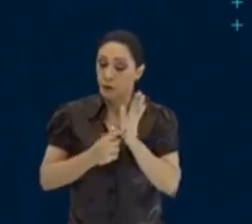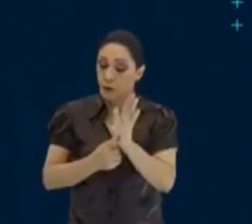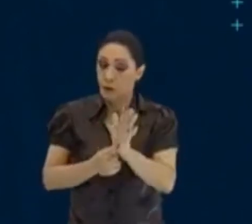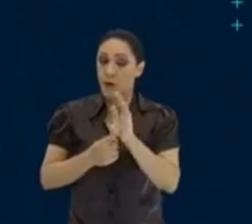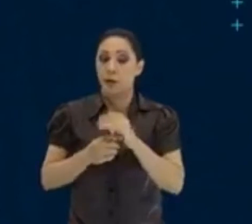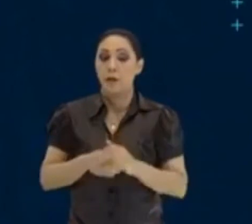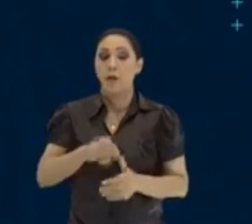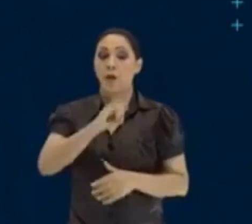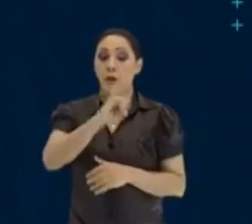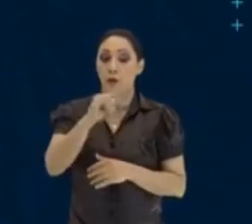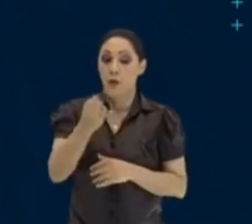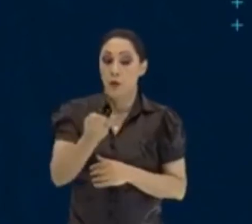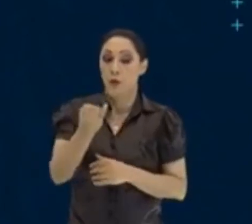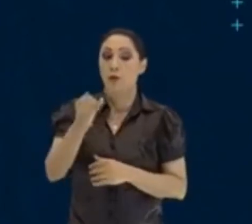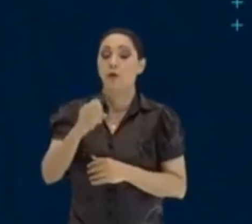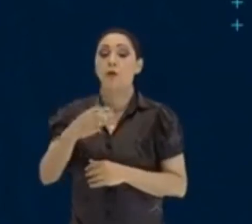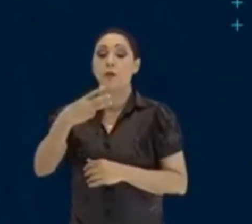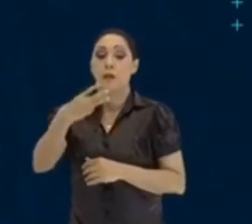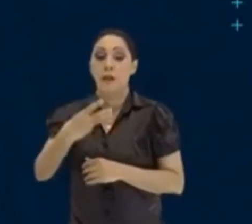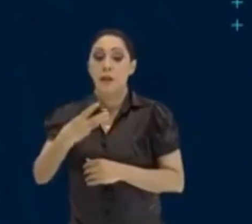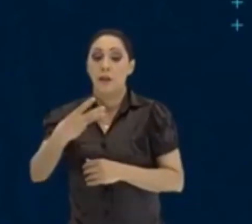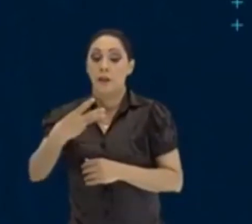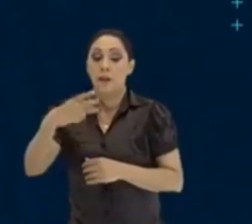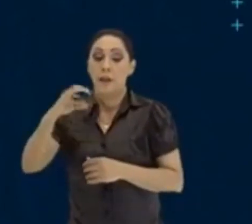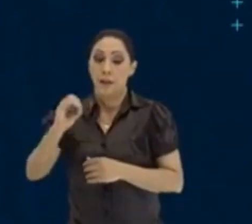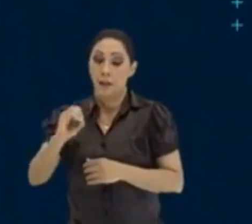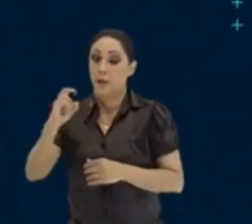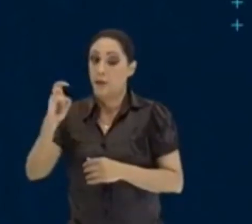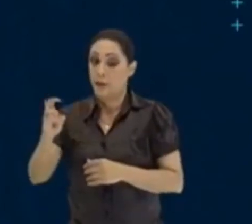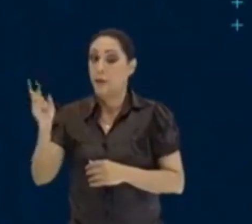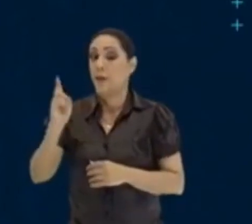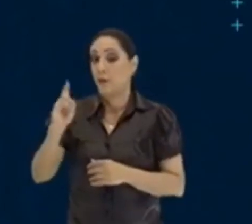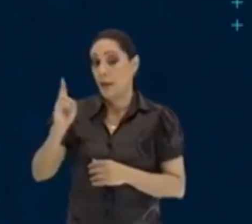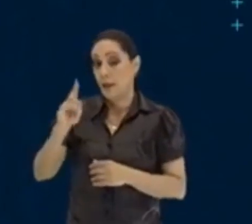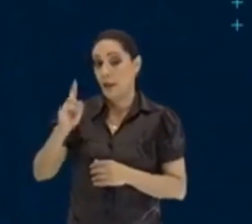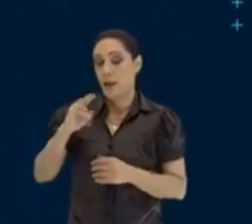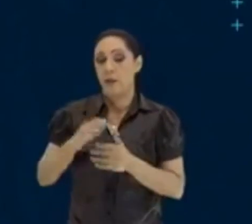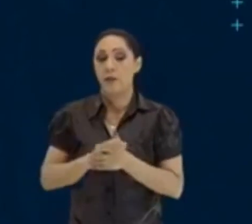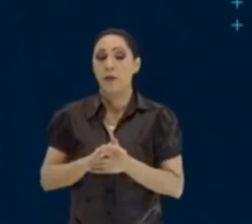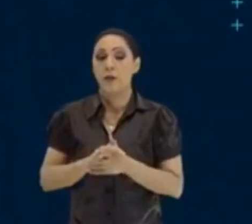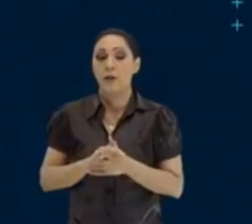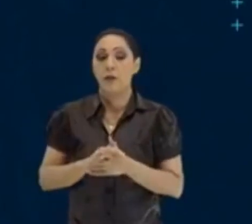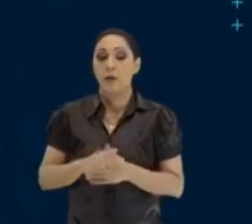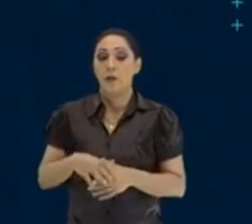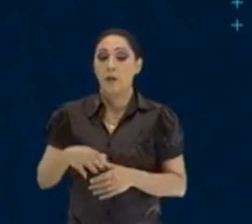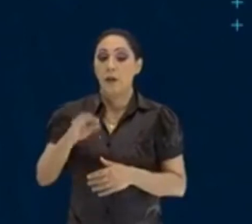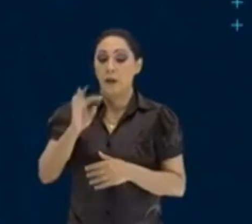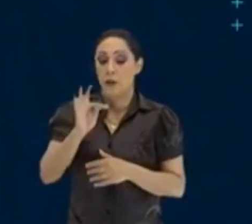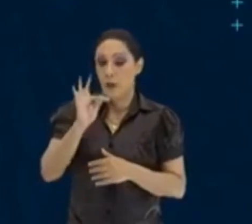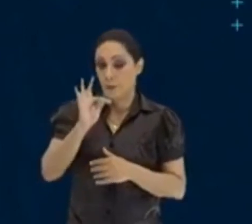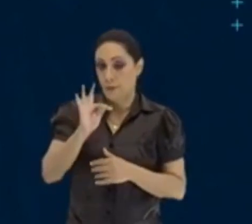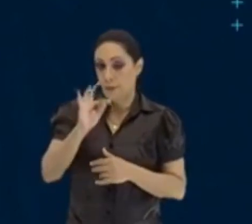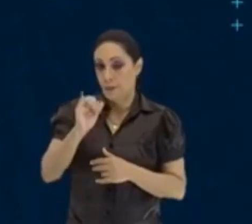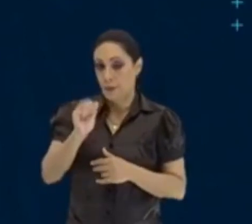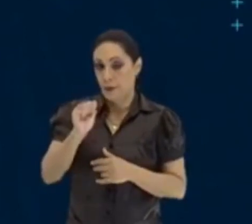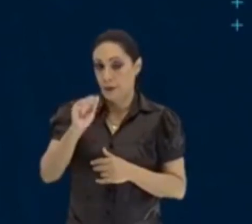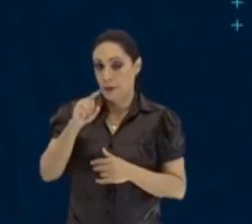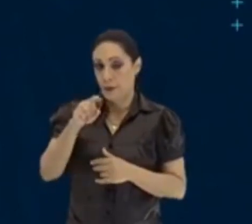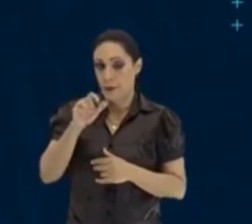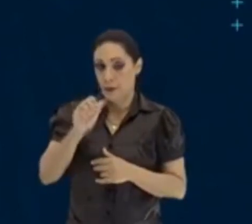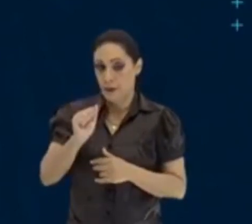305 reais. Há uma taxa, olha só, há juros no período. Está aqui os juros.